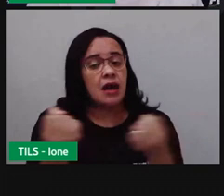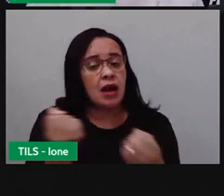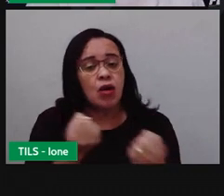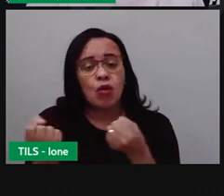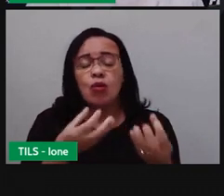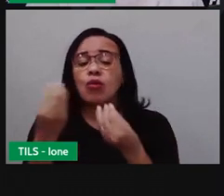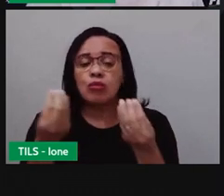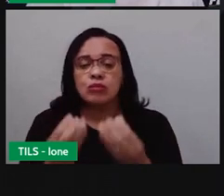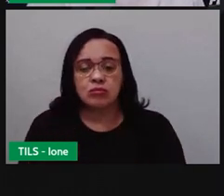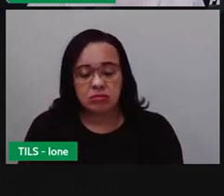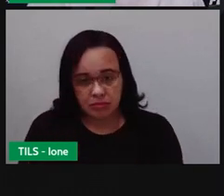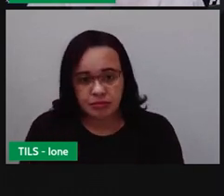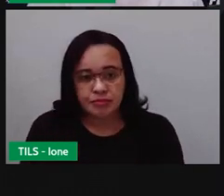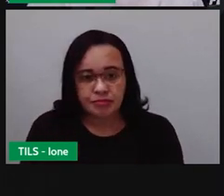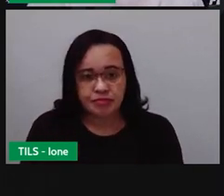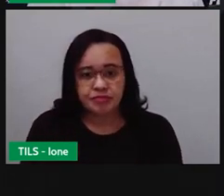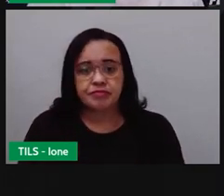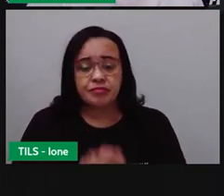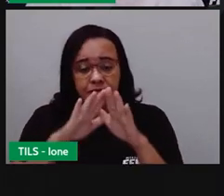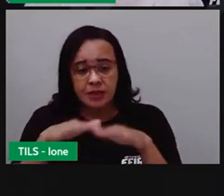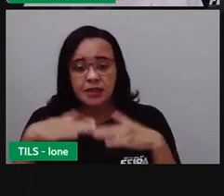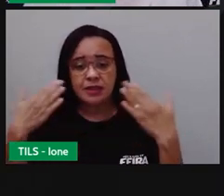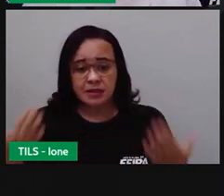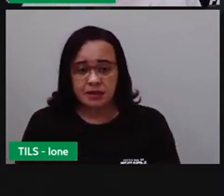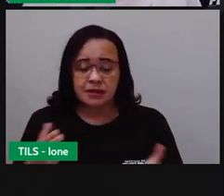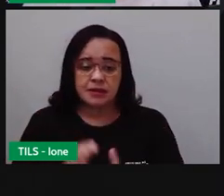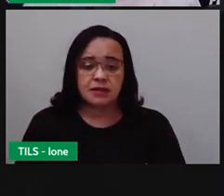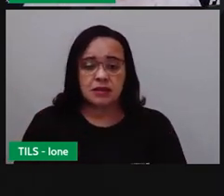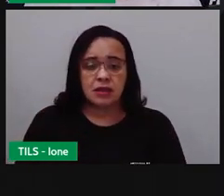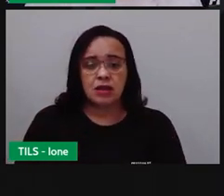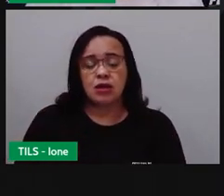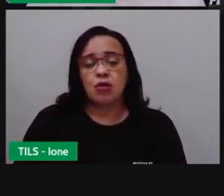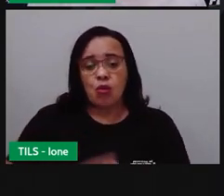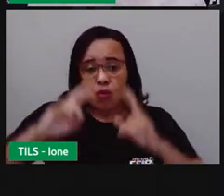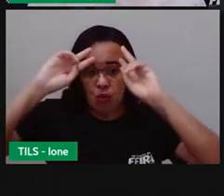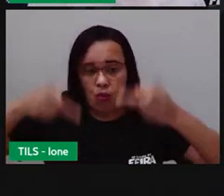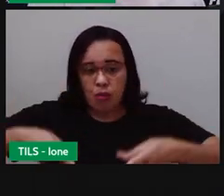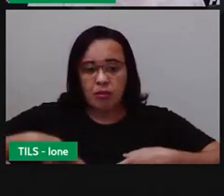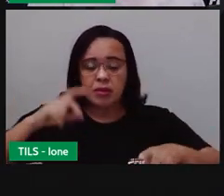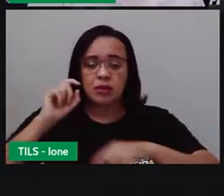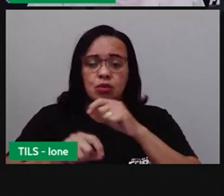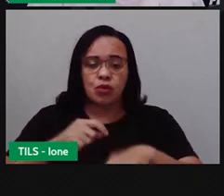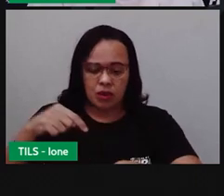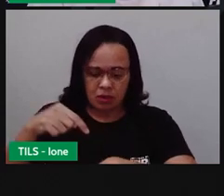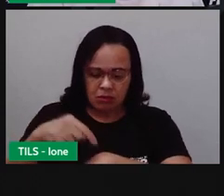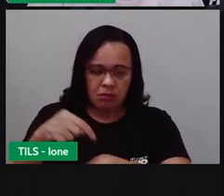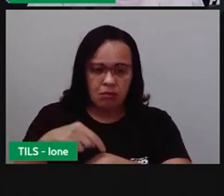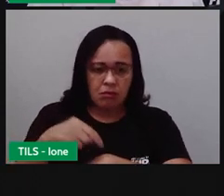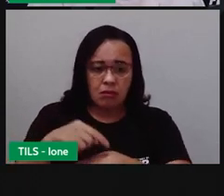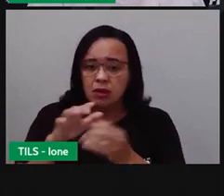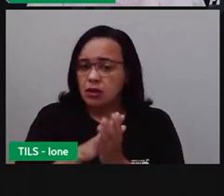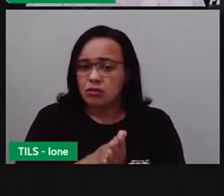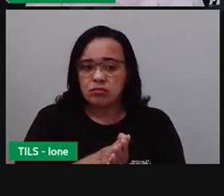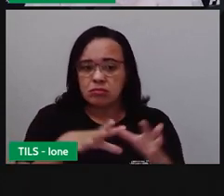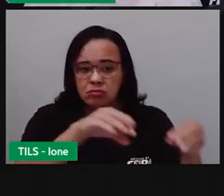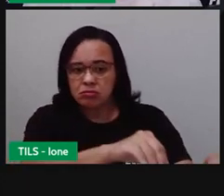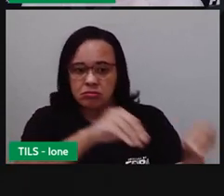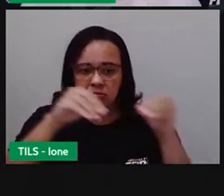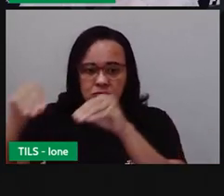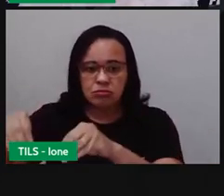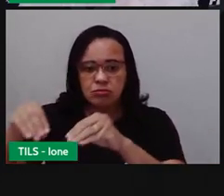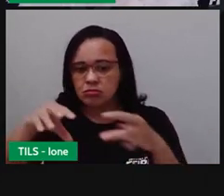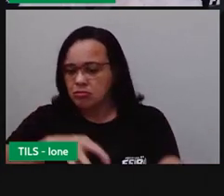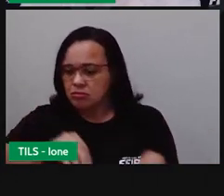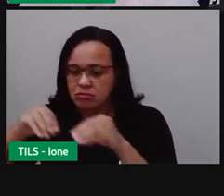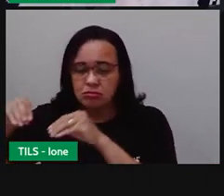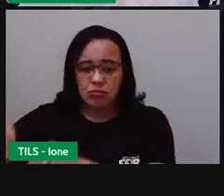Bom, a mobilidade urbana não se limita ao tempo de deslocamento. Não é isso? Não é só